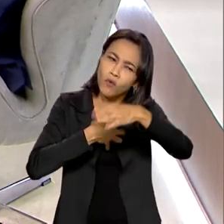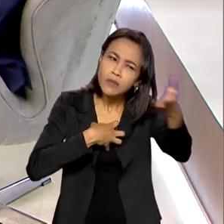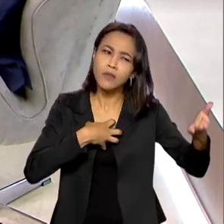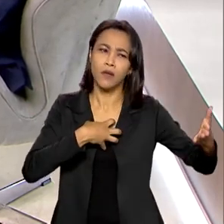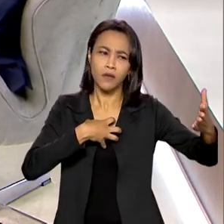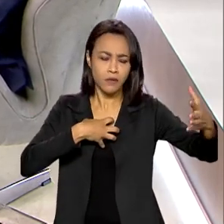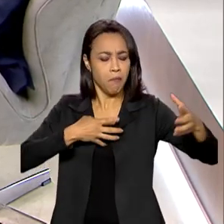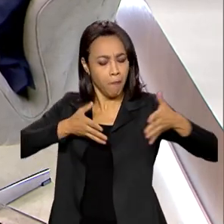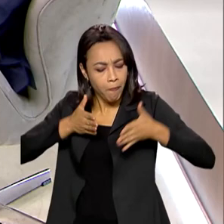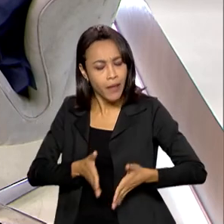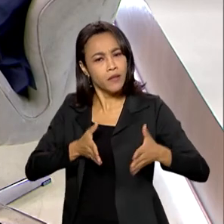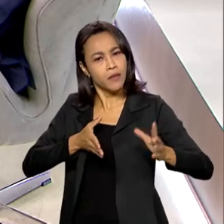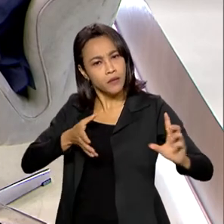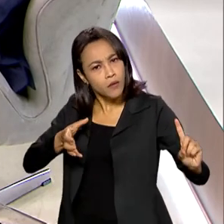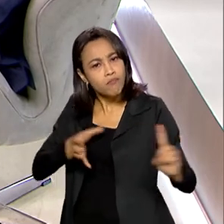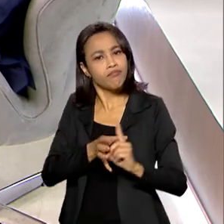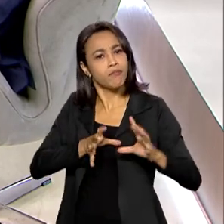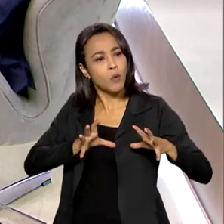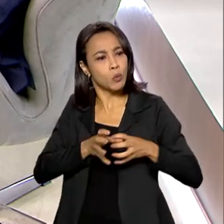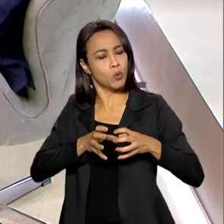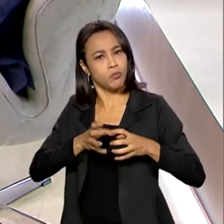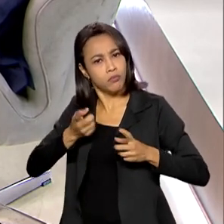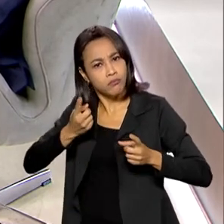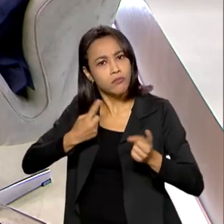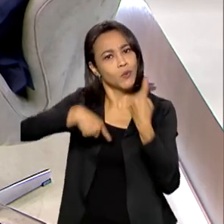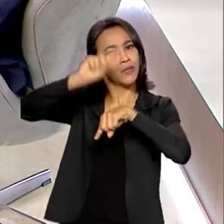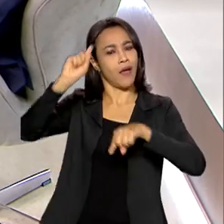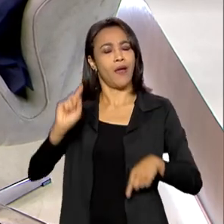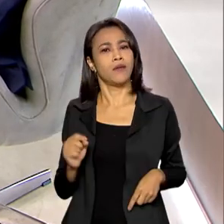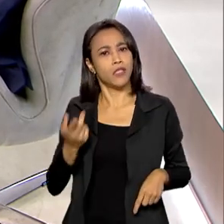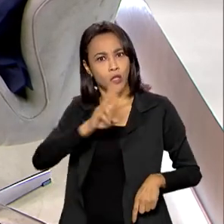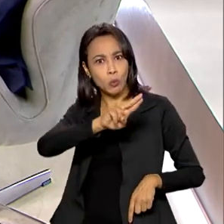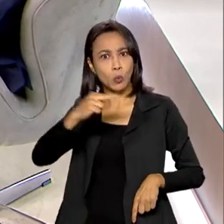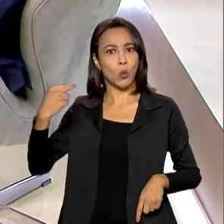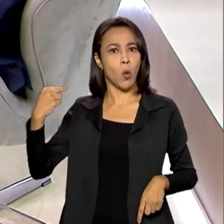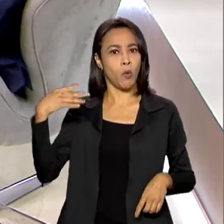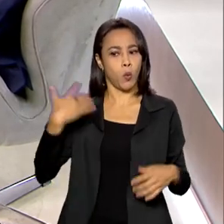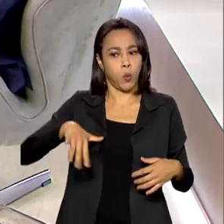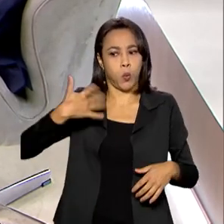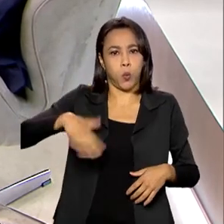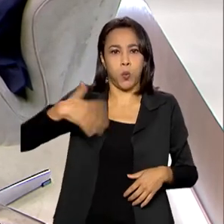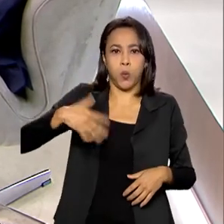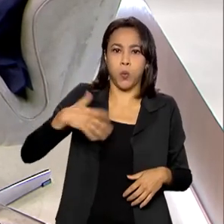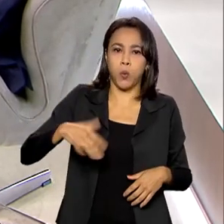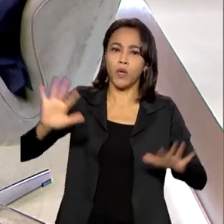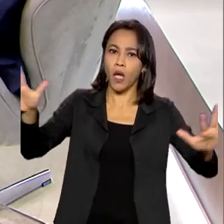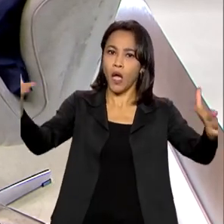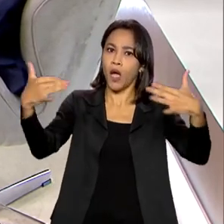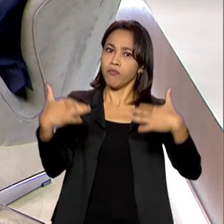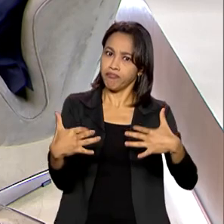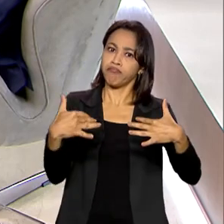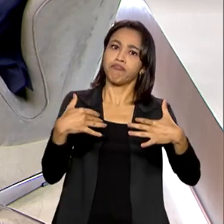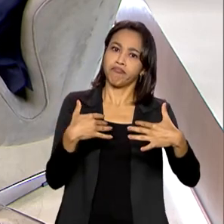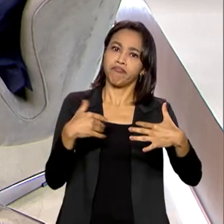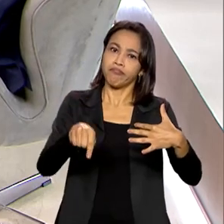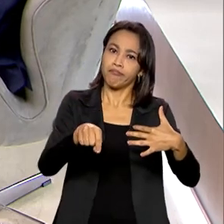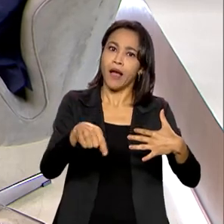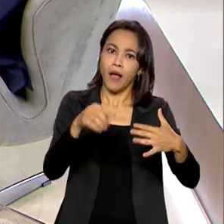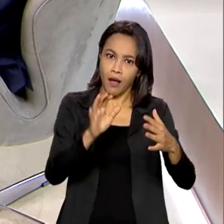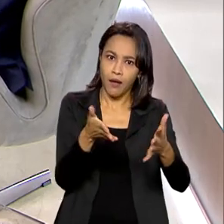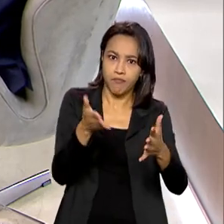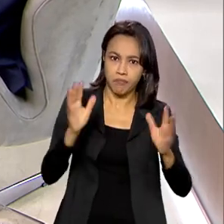a uma organização de sucesso, uma organização que tem um renome nacional e internacional, que é reconhecido pela sociedade, enfim,